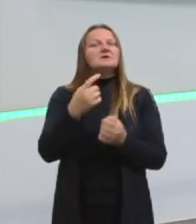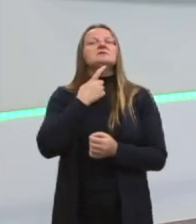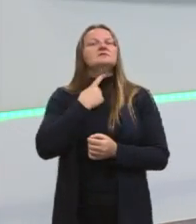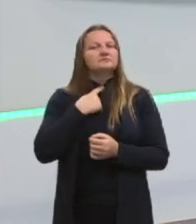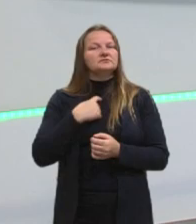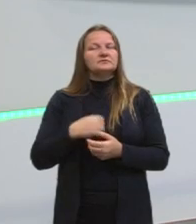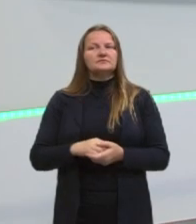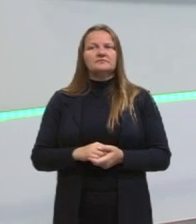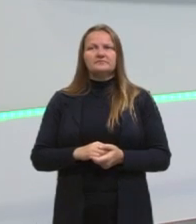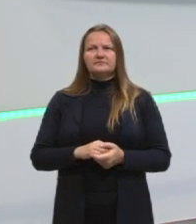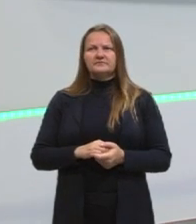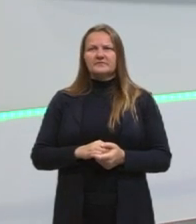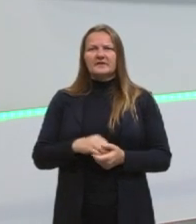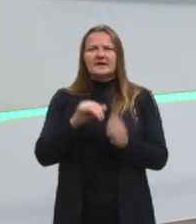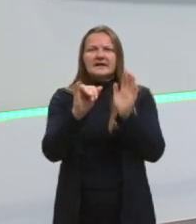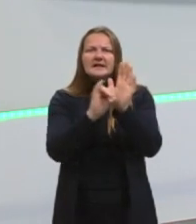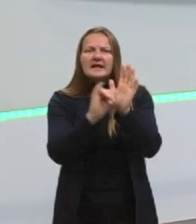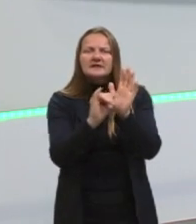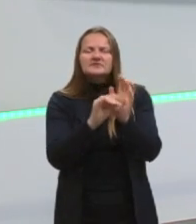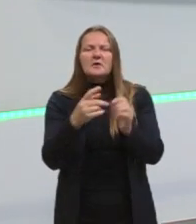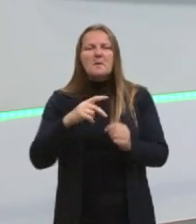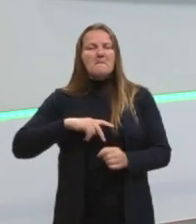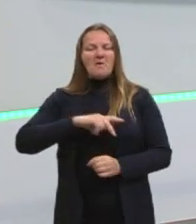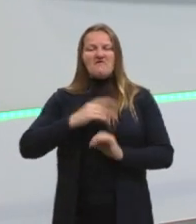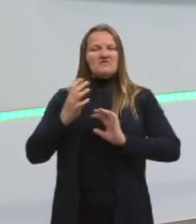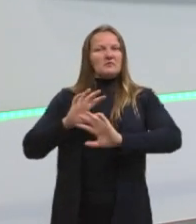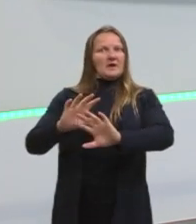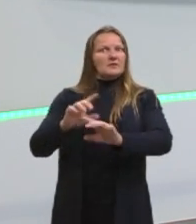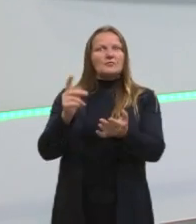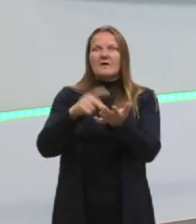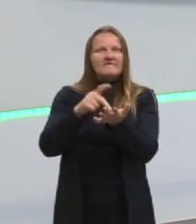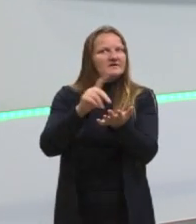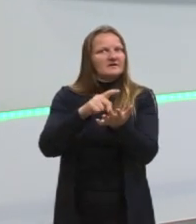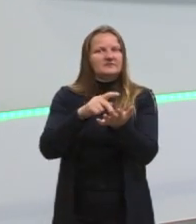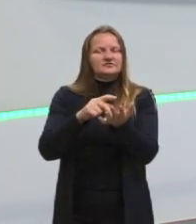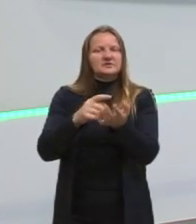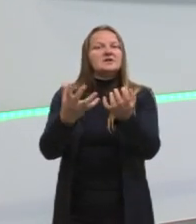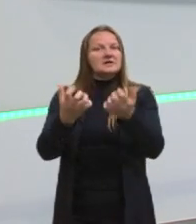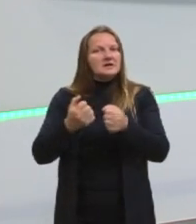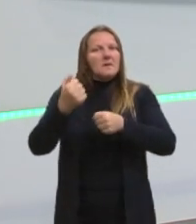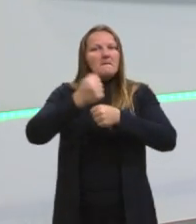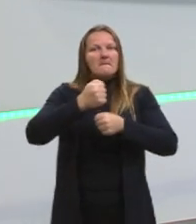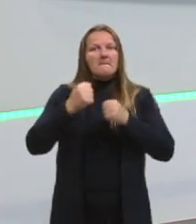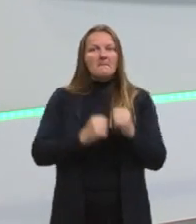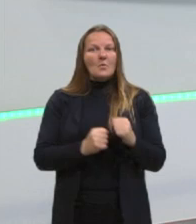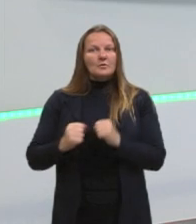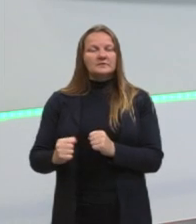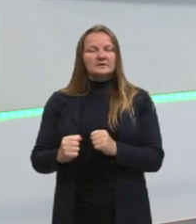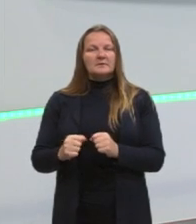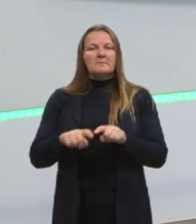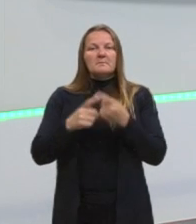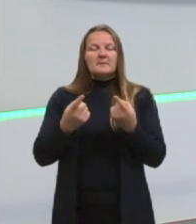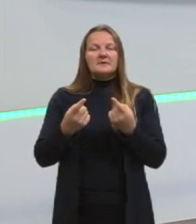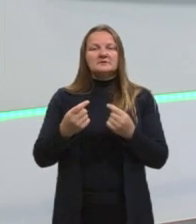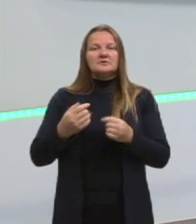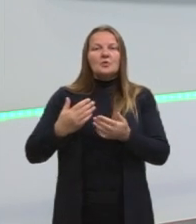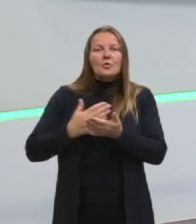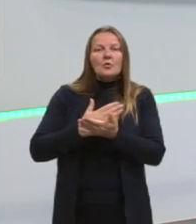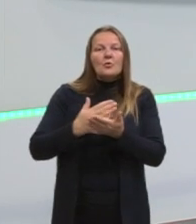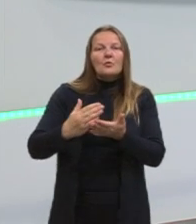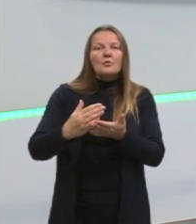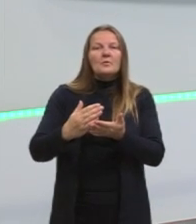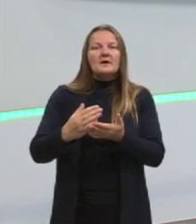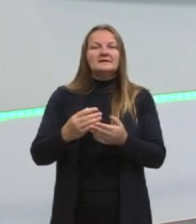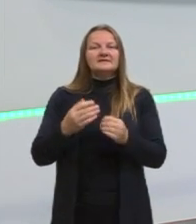pode entrar naquela narrativa de que o povo não queria que o João Goulart assumisse o poder. Ele queria, mas ele passa aí, quando ele assume, ele